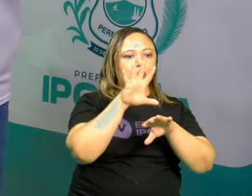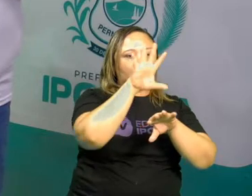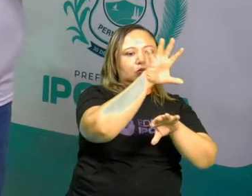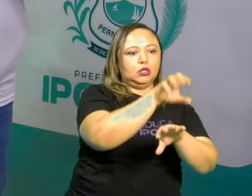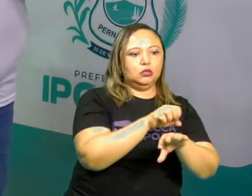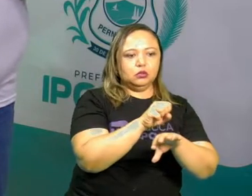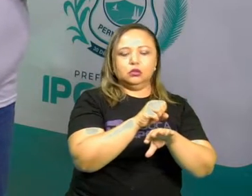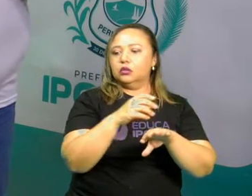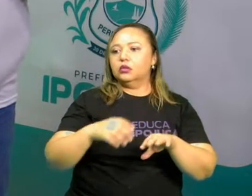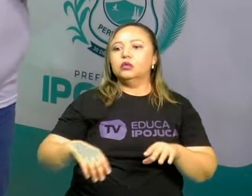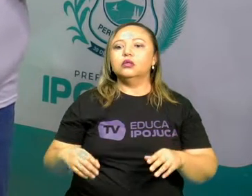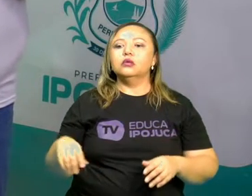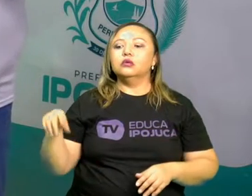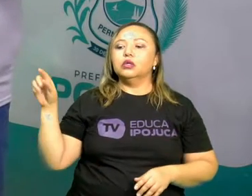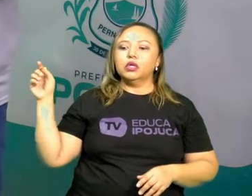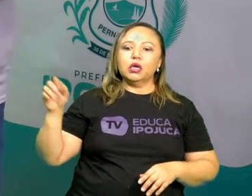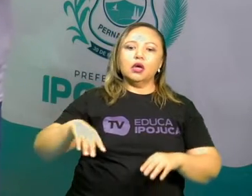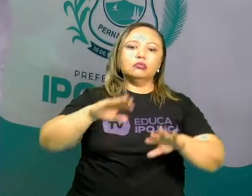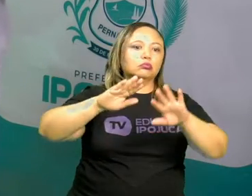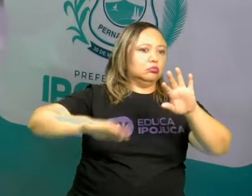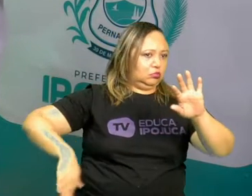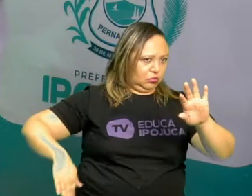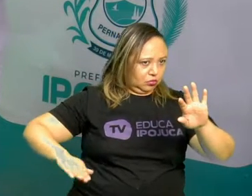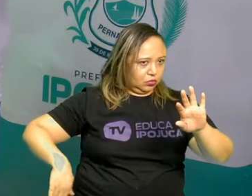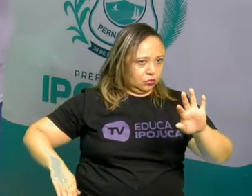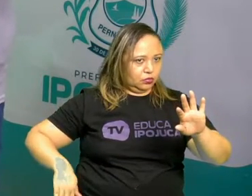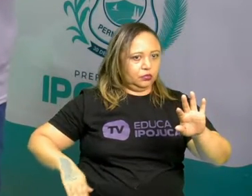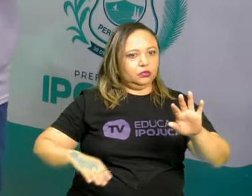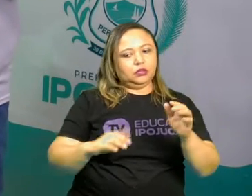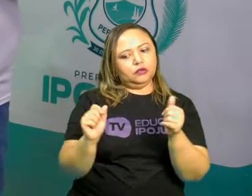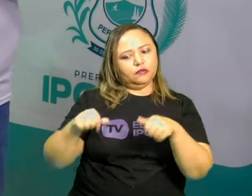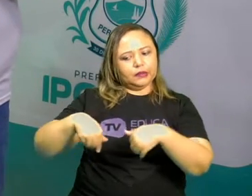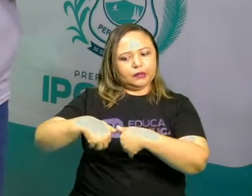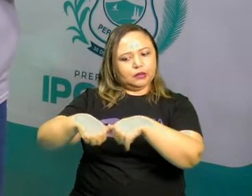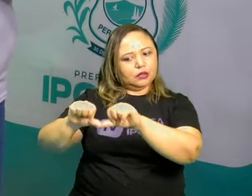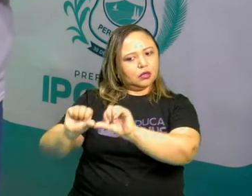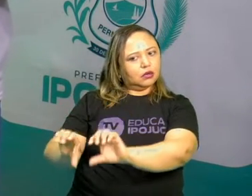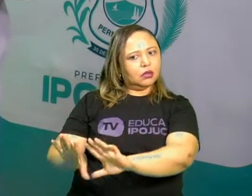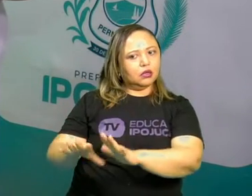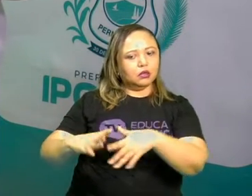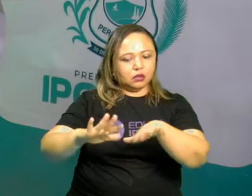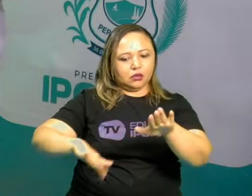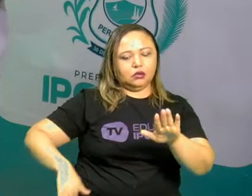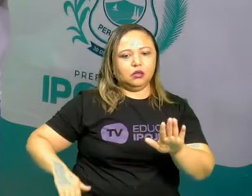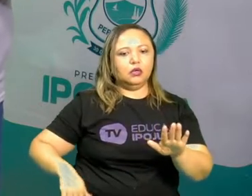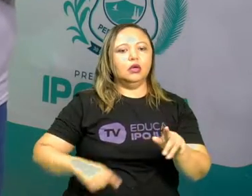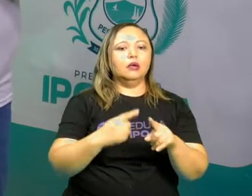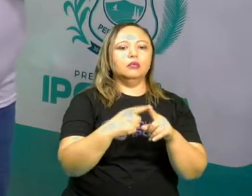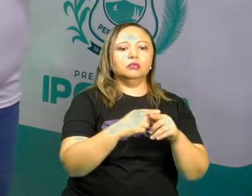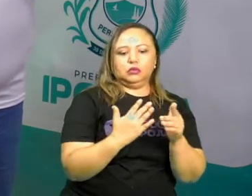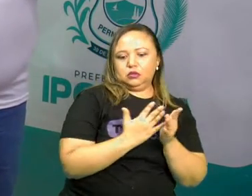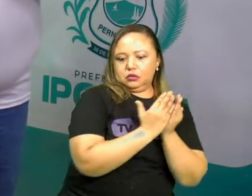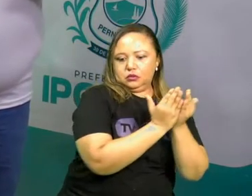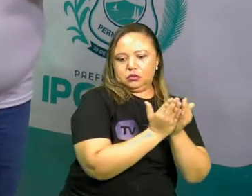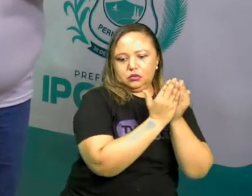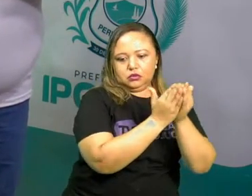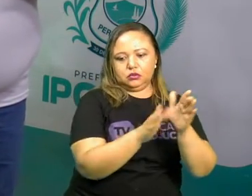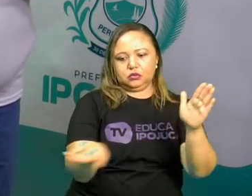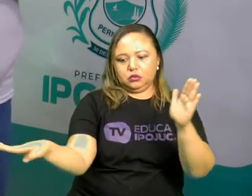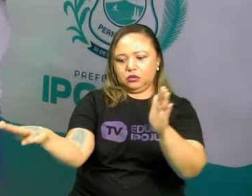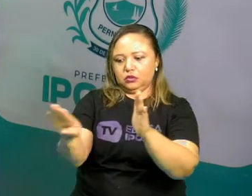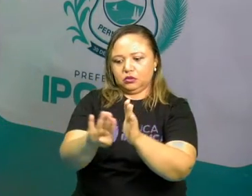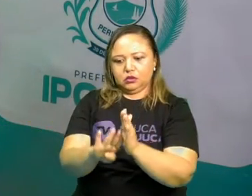caravelas chegavam através do litoral e ela se limitava a essa região do Brasil. Nós